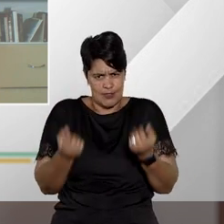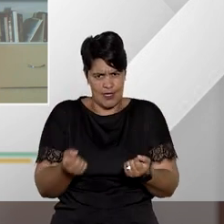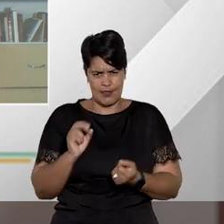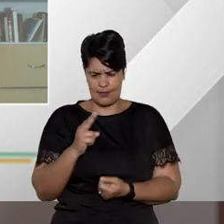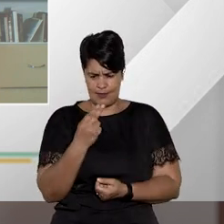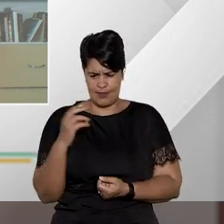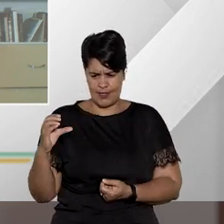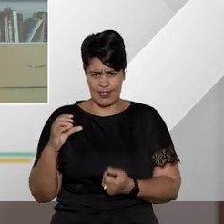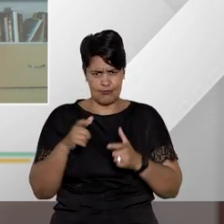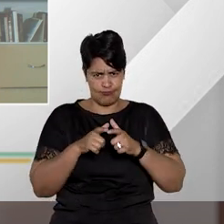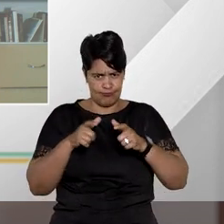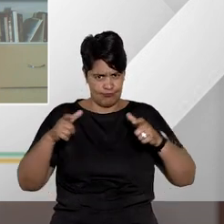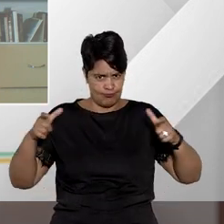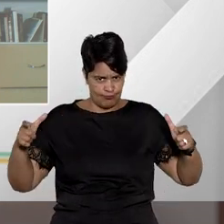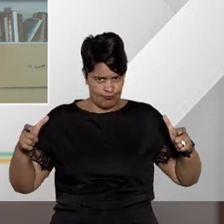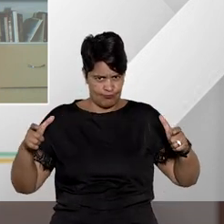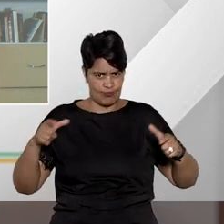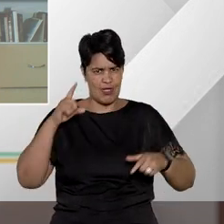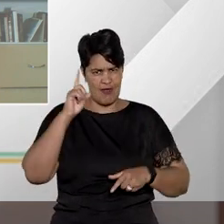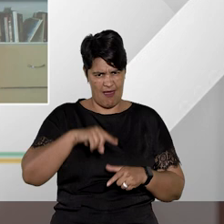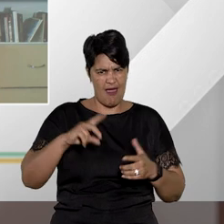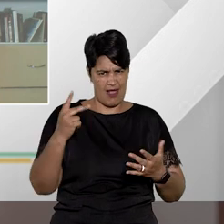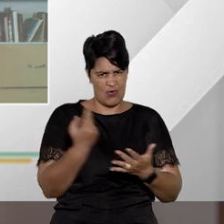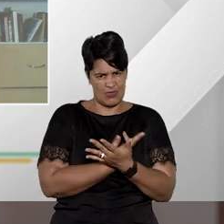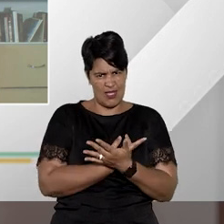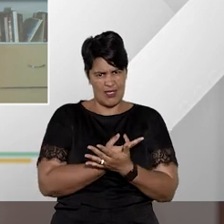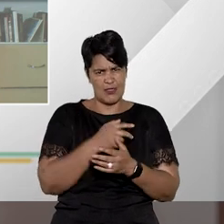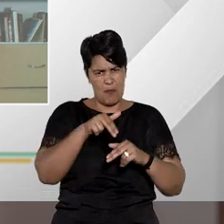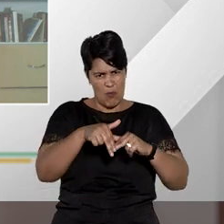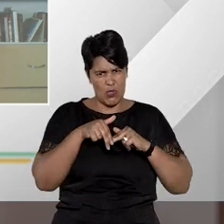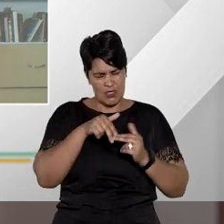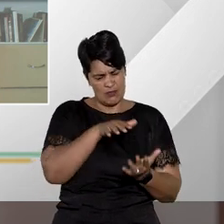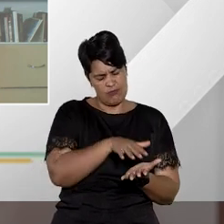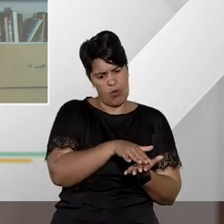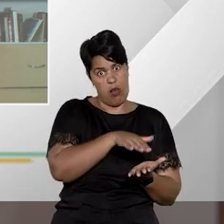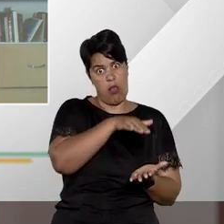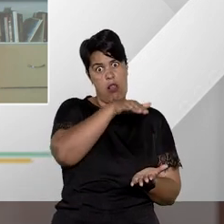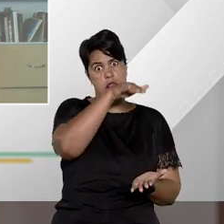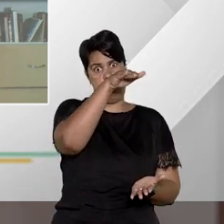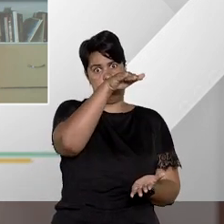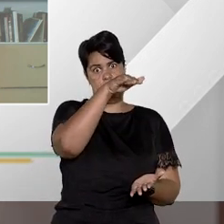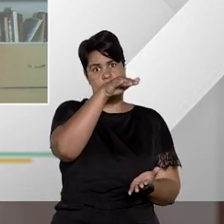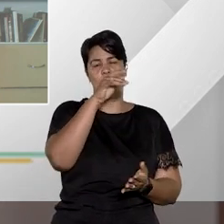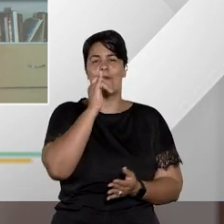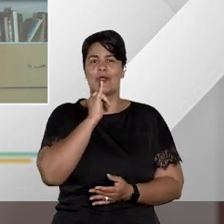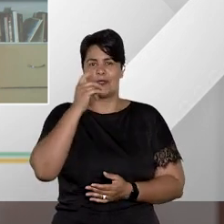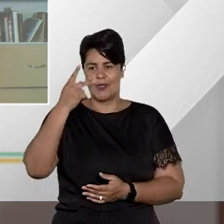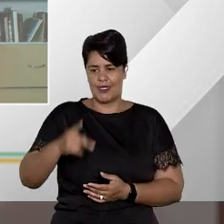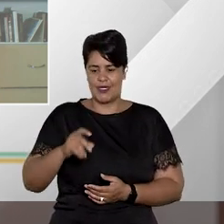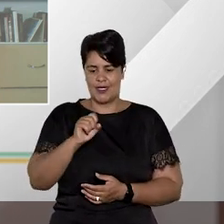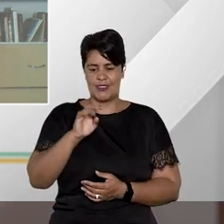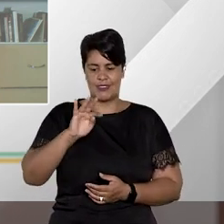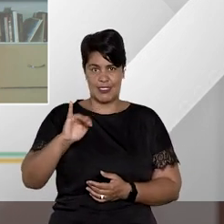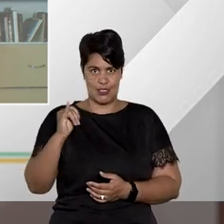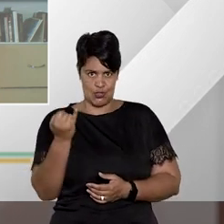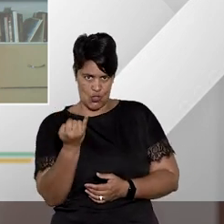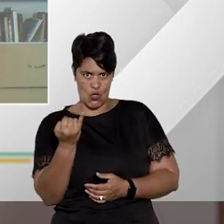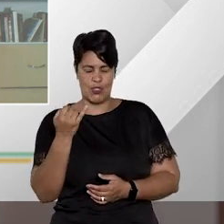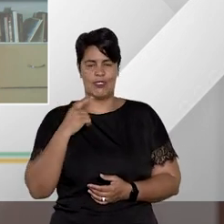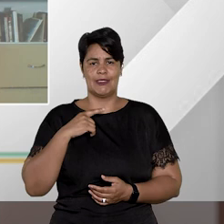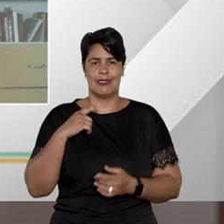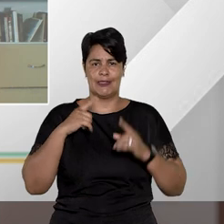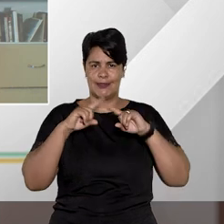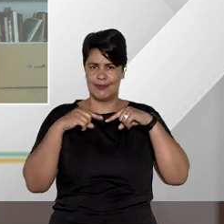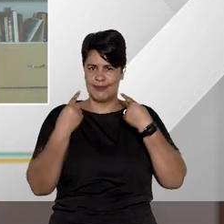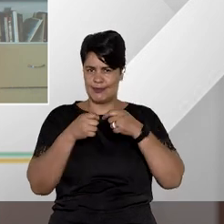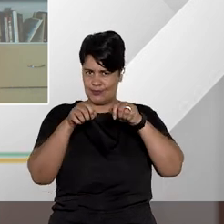certa forma influenciado no excesso de HC impetrados inclusive os próprios ministros aqui do Superior Tribunal de Justiça em sessões de